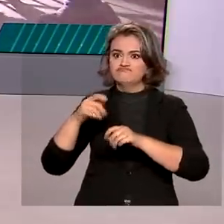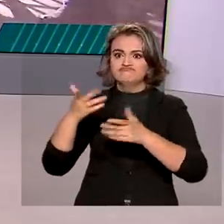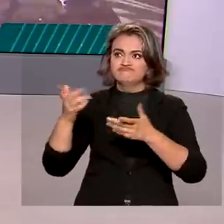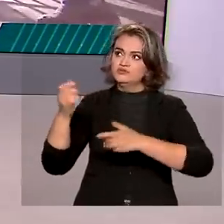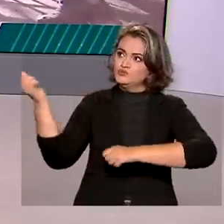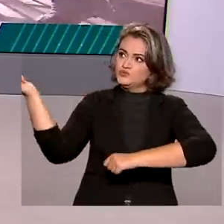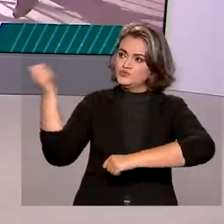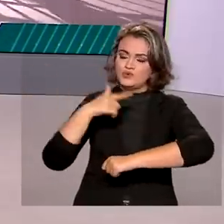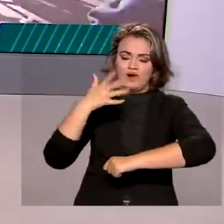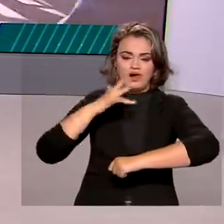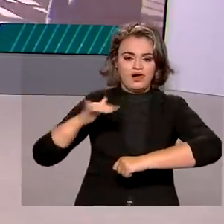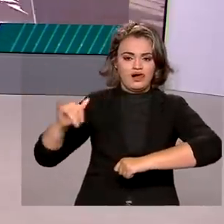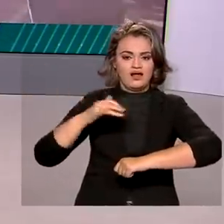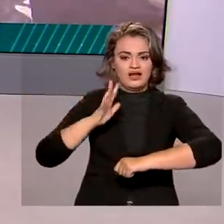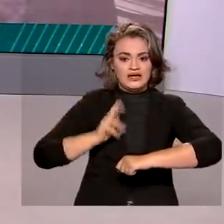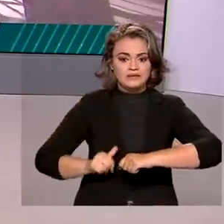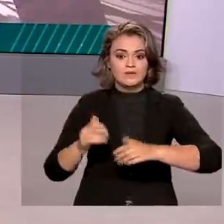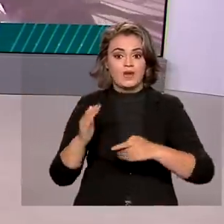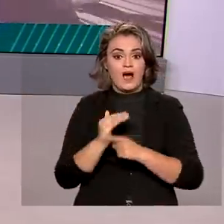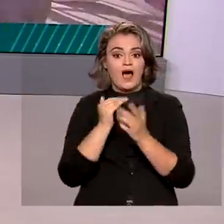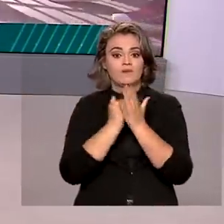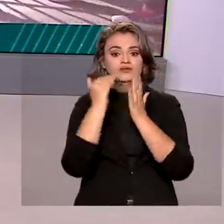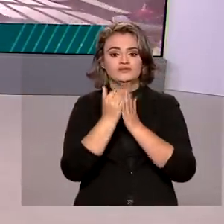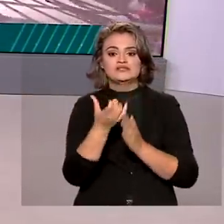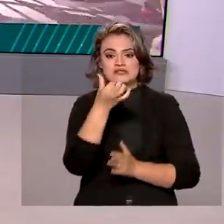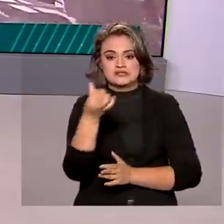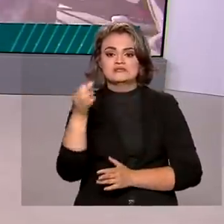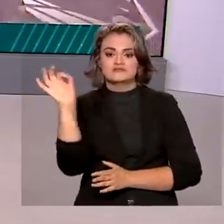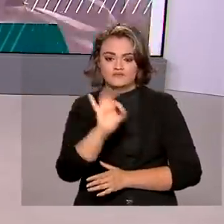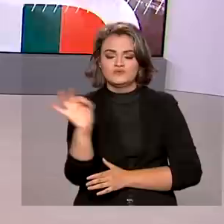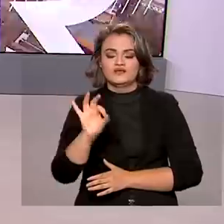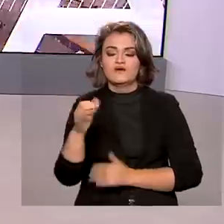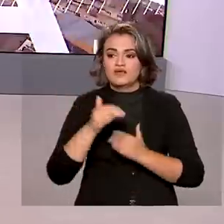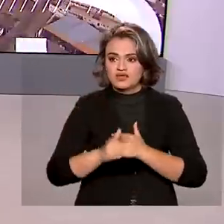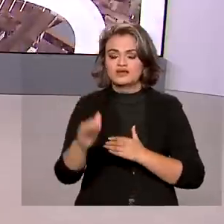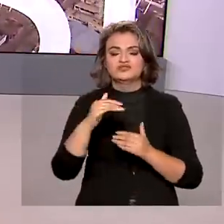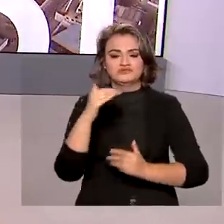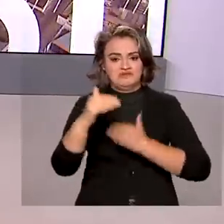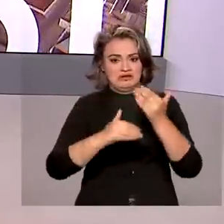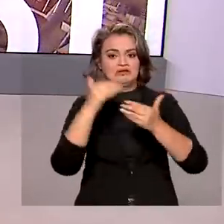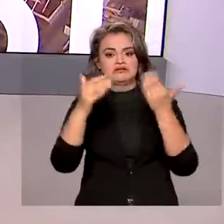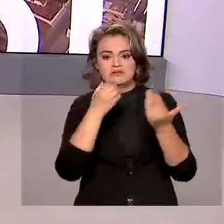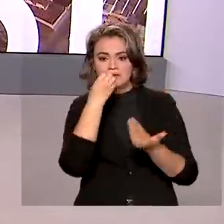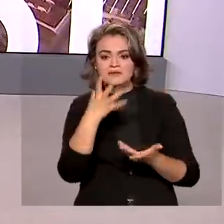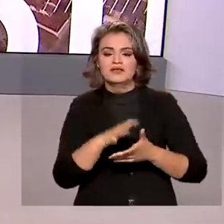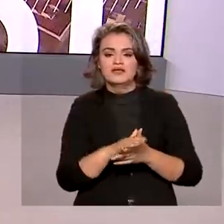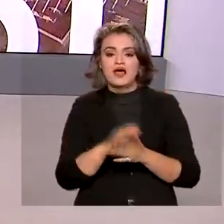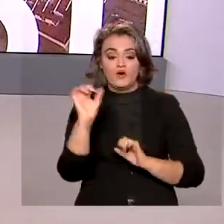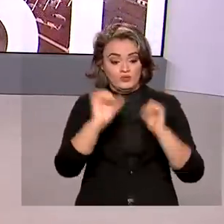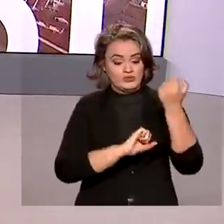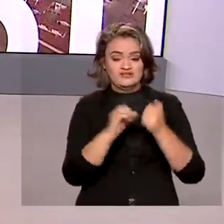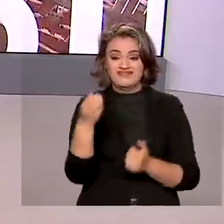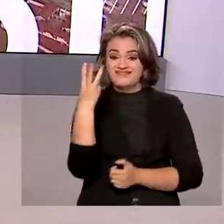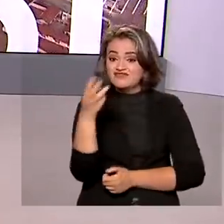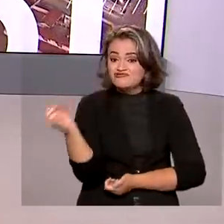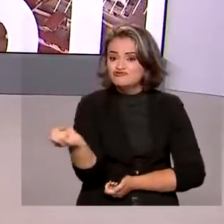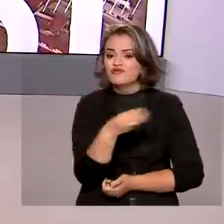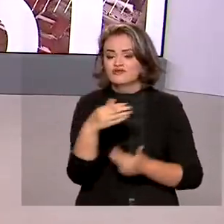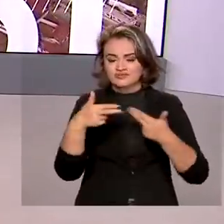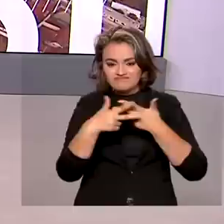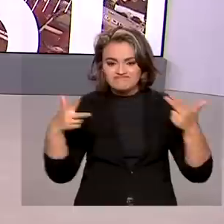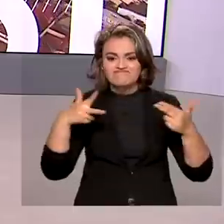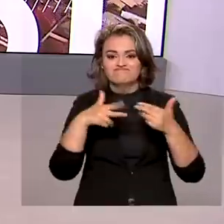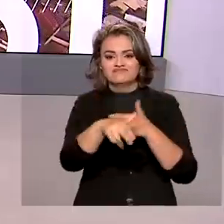aumentou 66% e a tendência é de crescimento também neste ano. Três novas usinas desse tipo foram